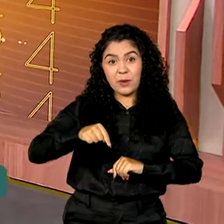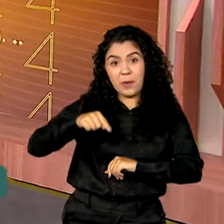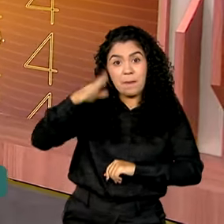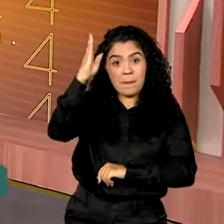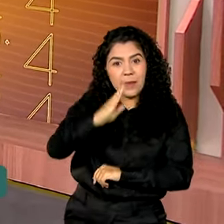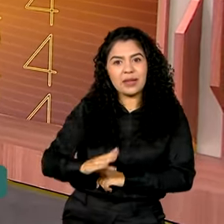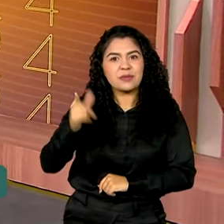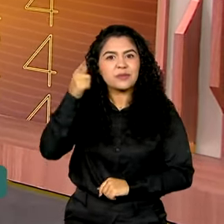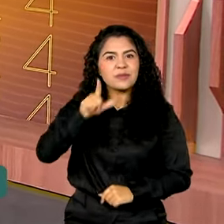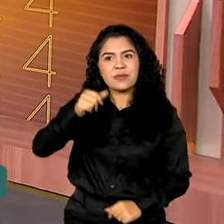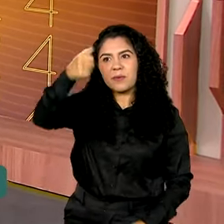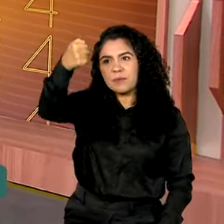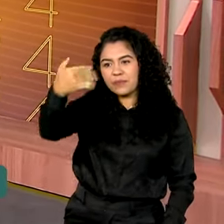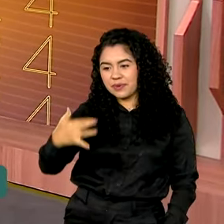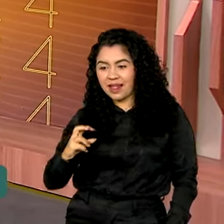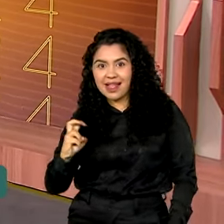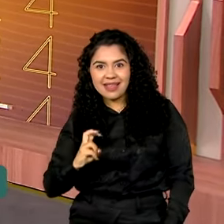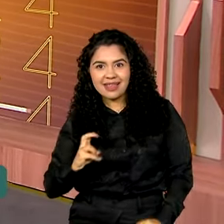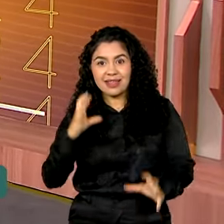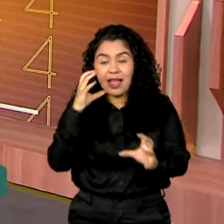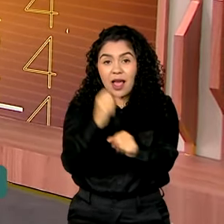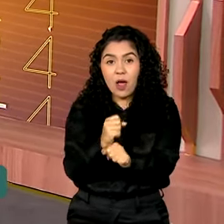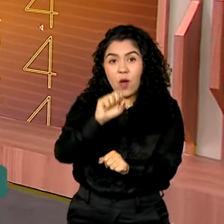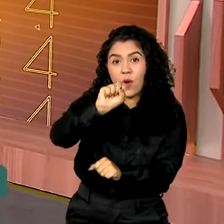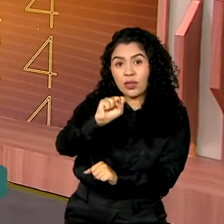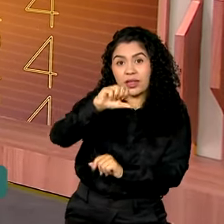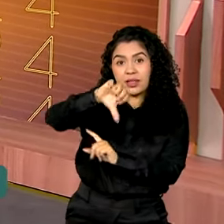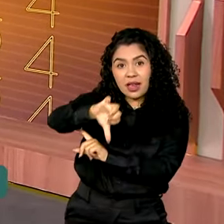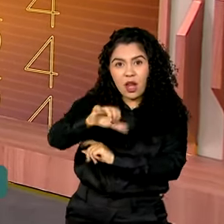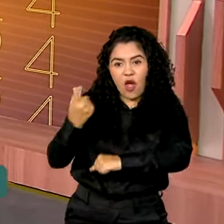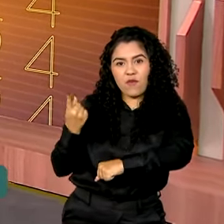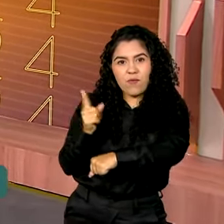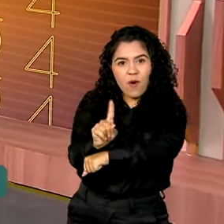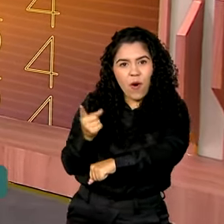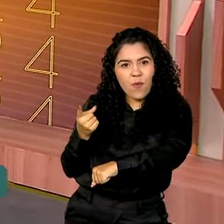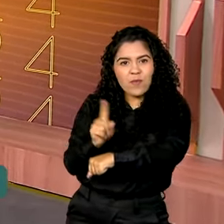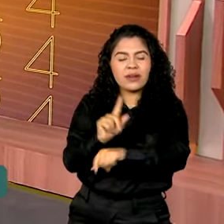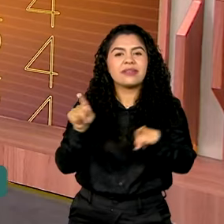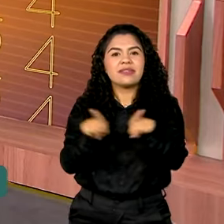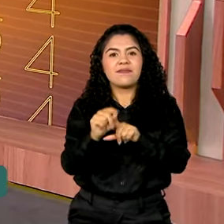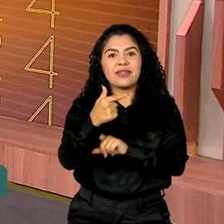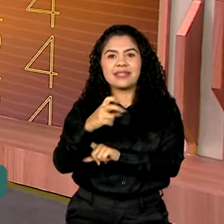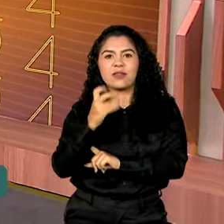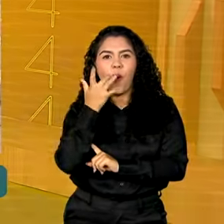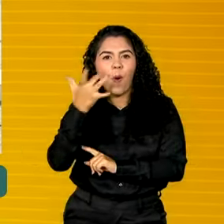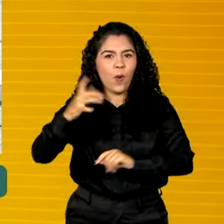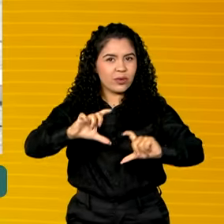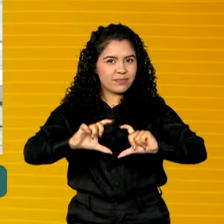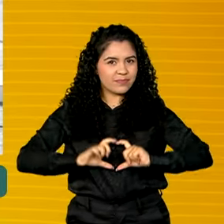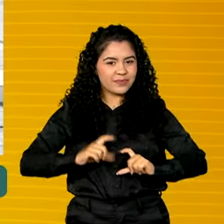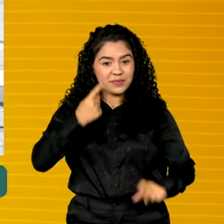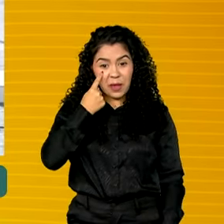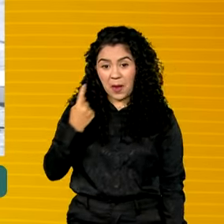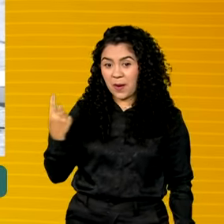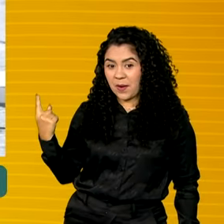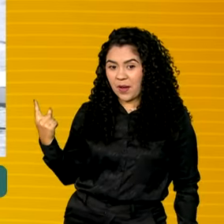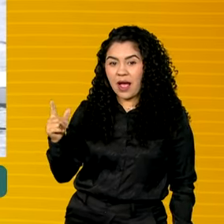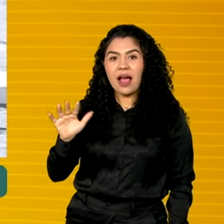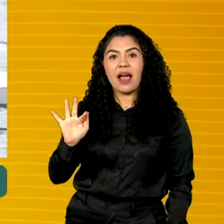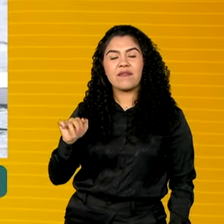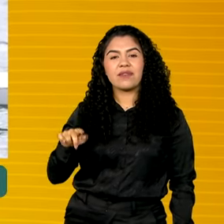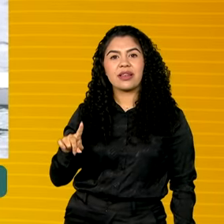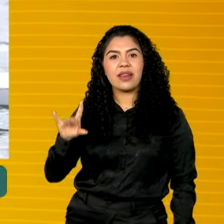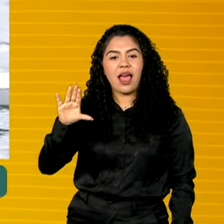em quinto lugar com 89 pódios e 25 medalhas de ouro. Fernando Rufino na